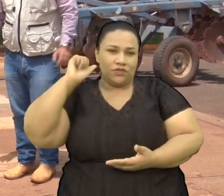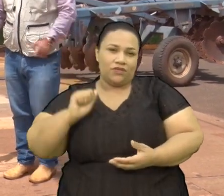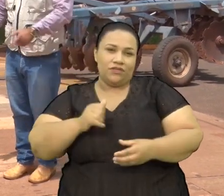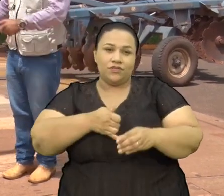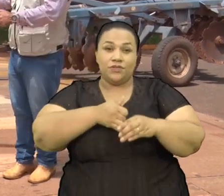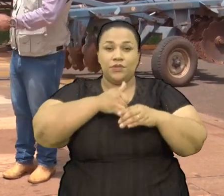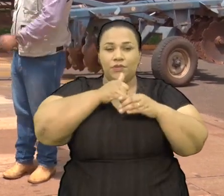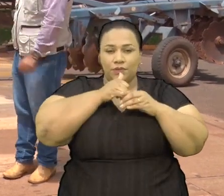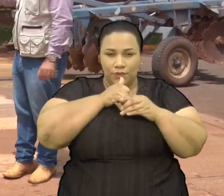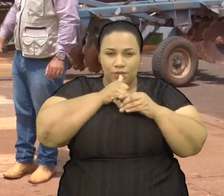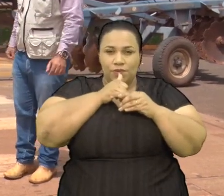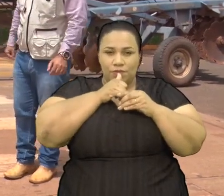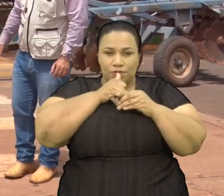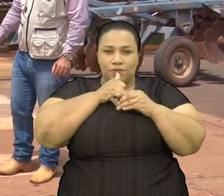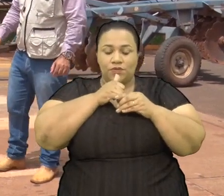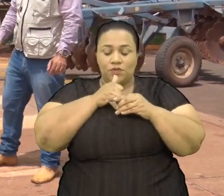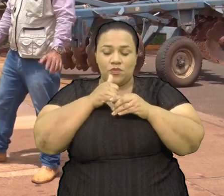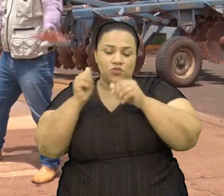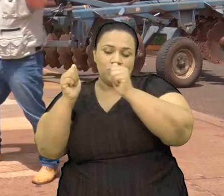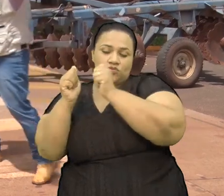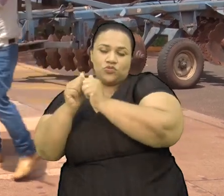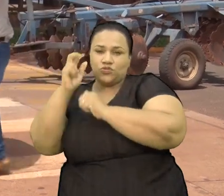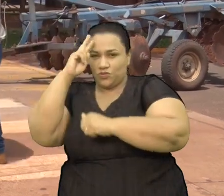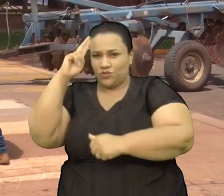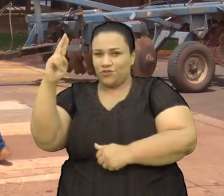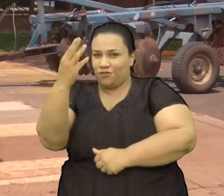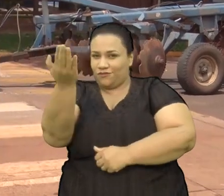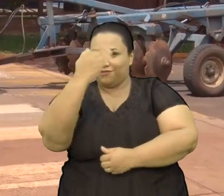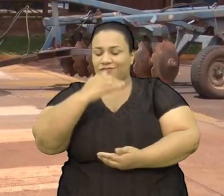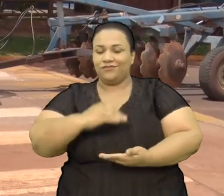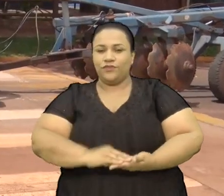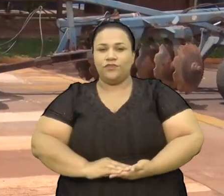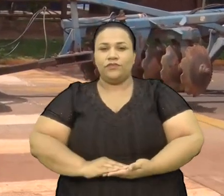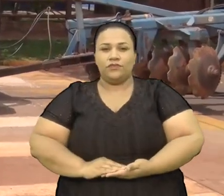Grosense Vamos tomar o nosso tereré Com o nosso diretor Vem comigo